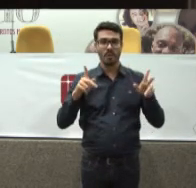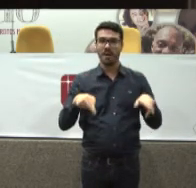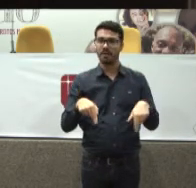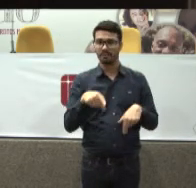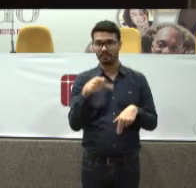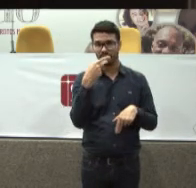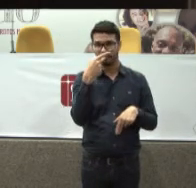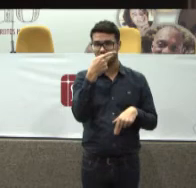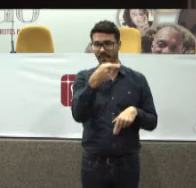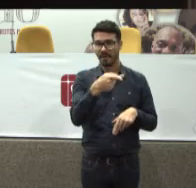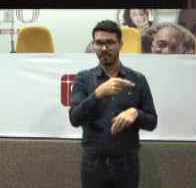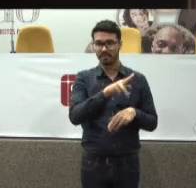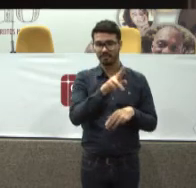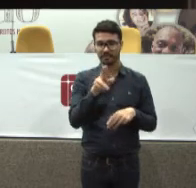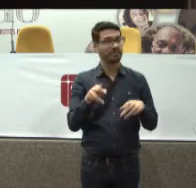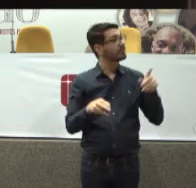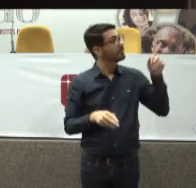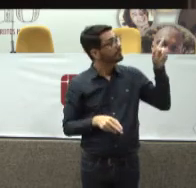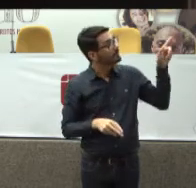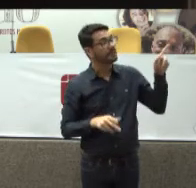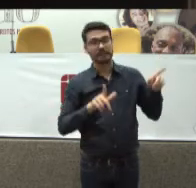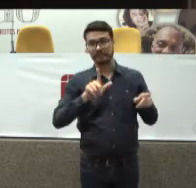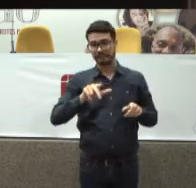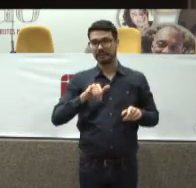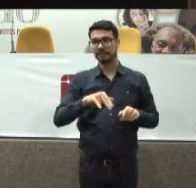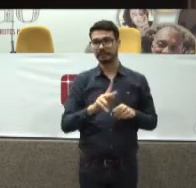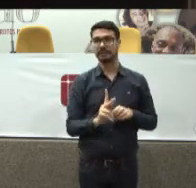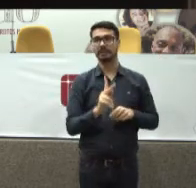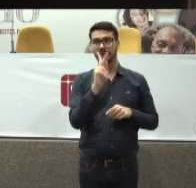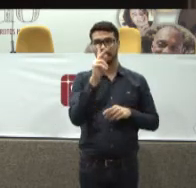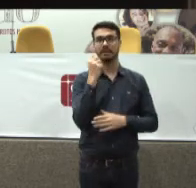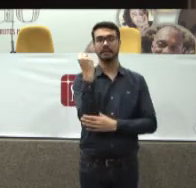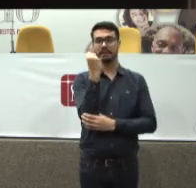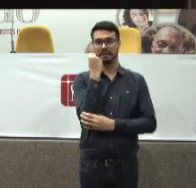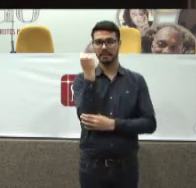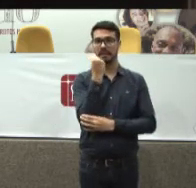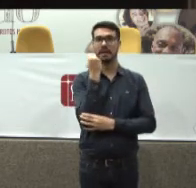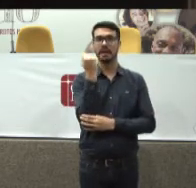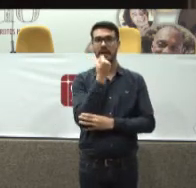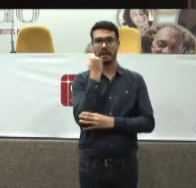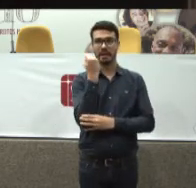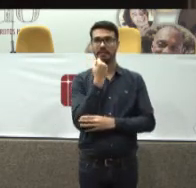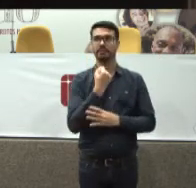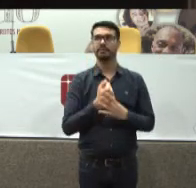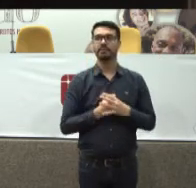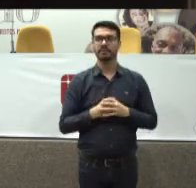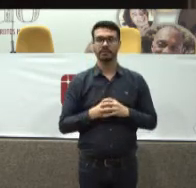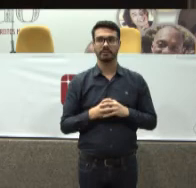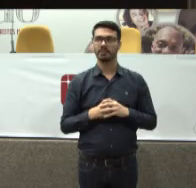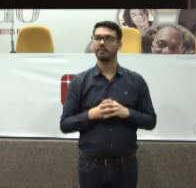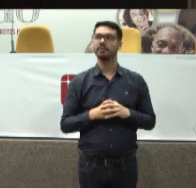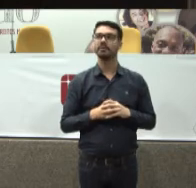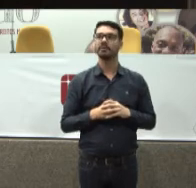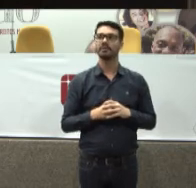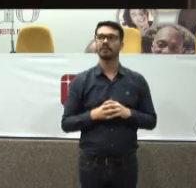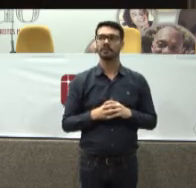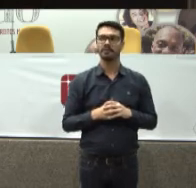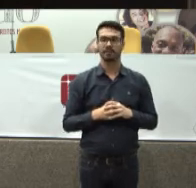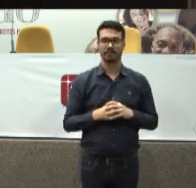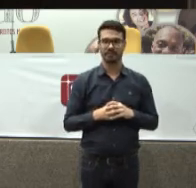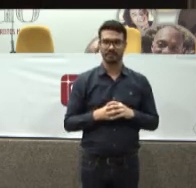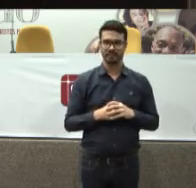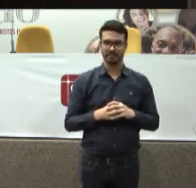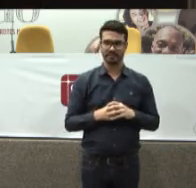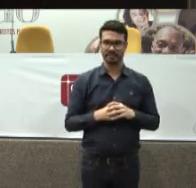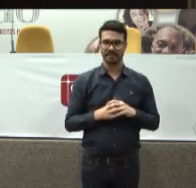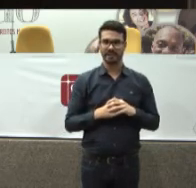deixo Alguns links Para verem Como a situação De órtese e próteses Está muito grave Pode passar E por fim Eu